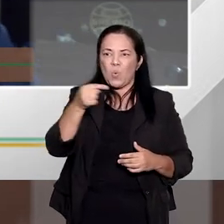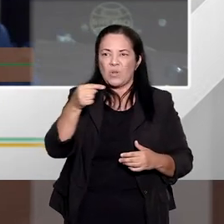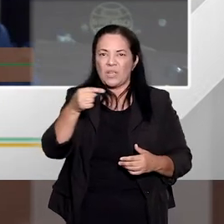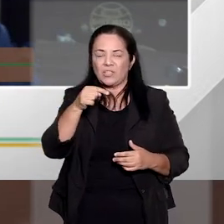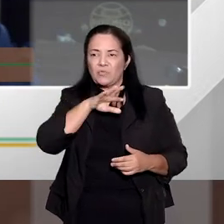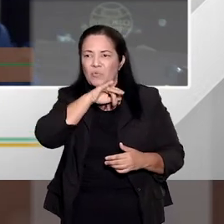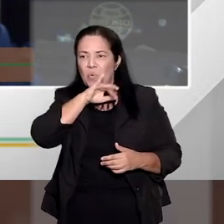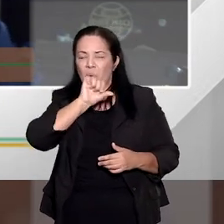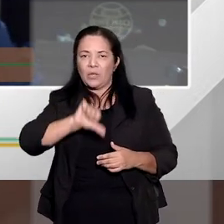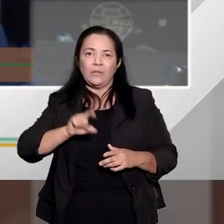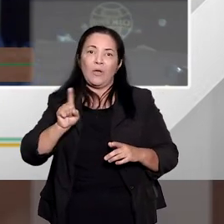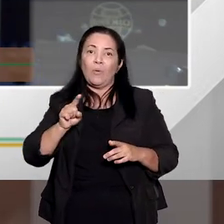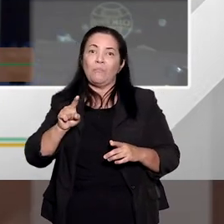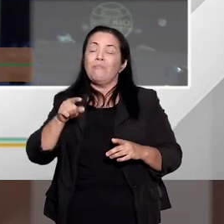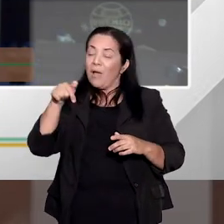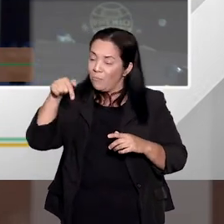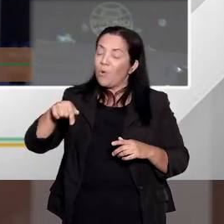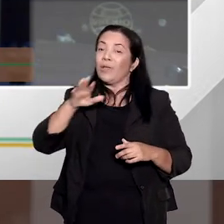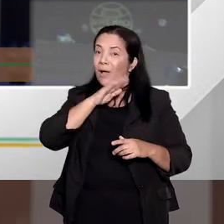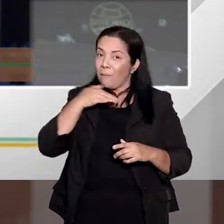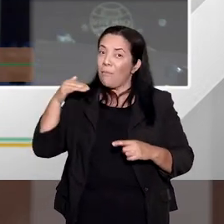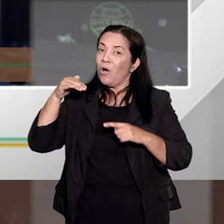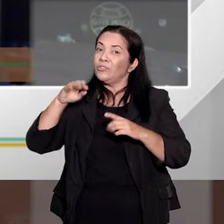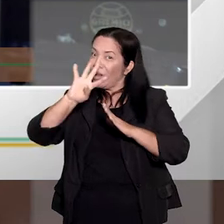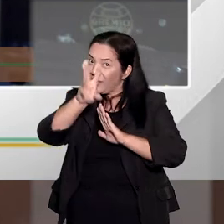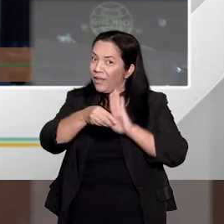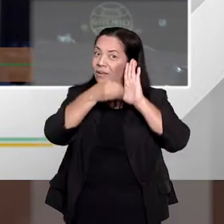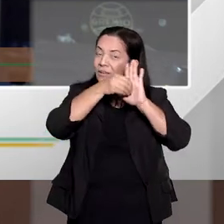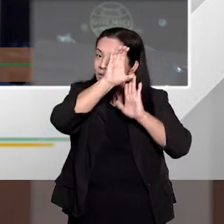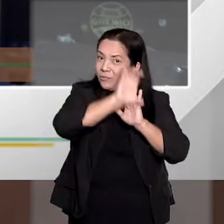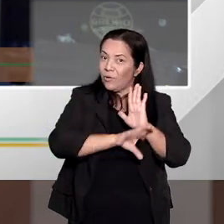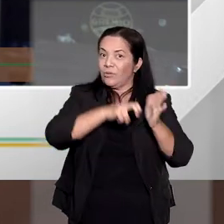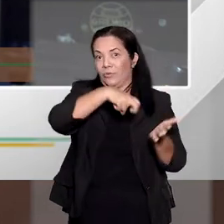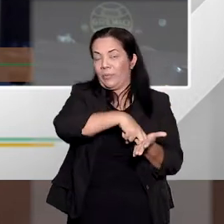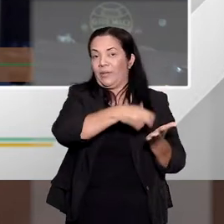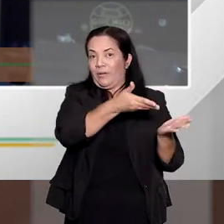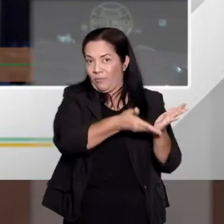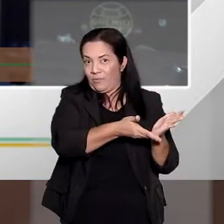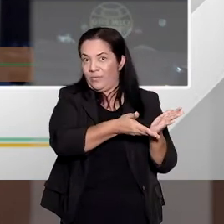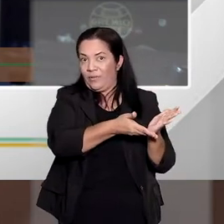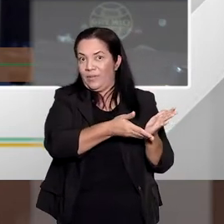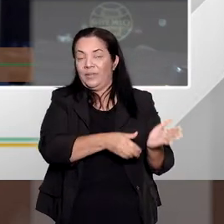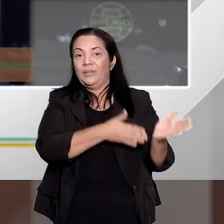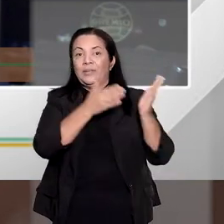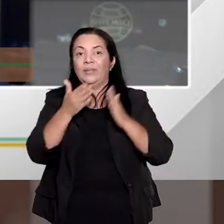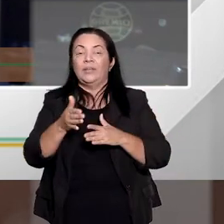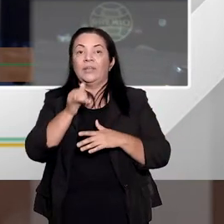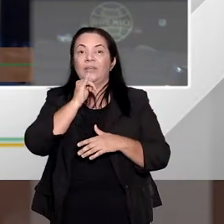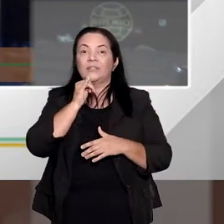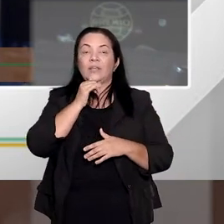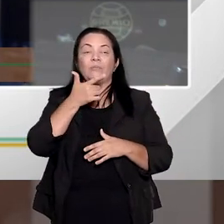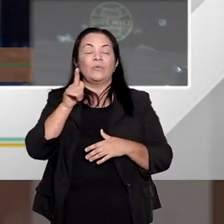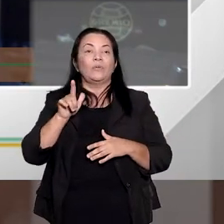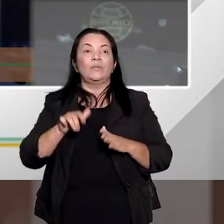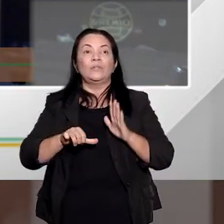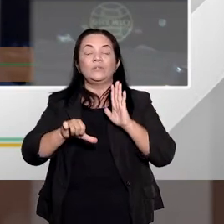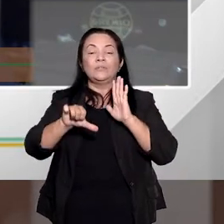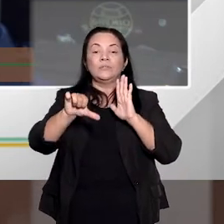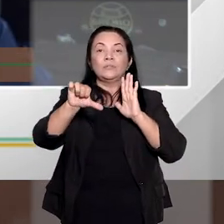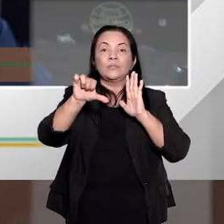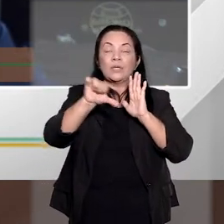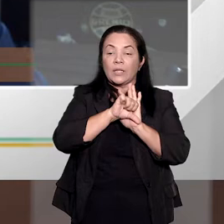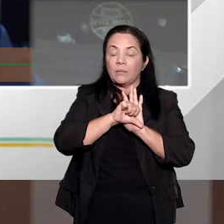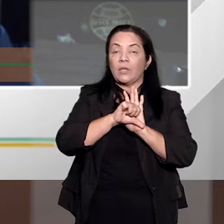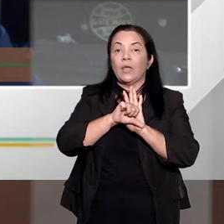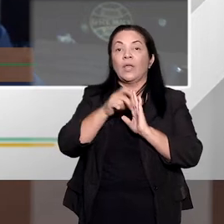ao tipo penal. Também quando a fala em consequências do crime, nós podemos nesse